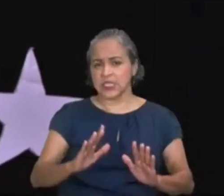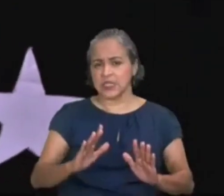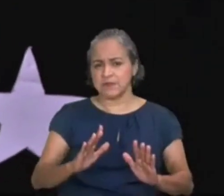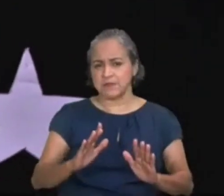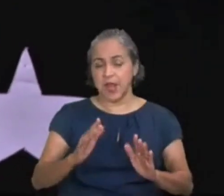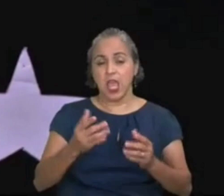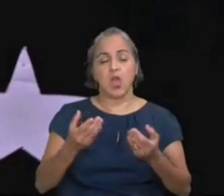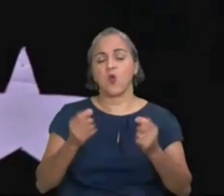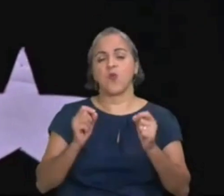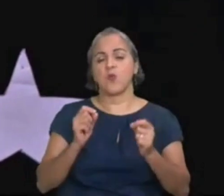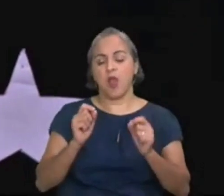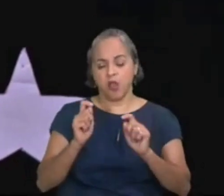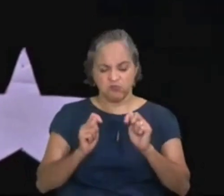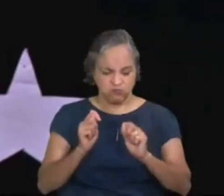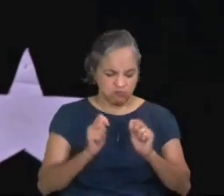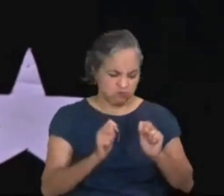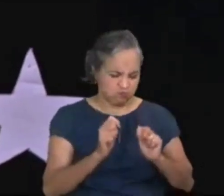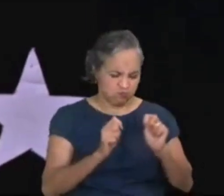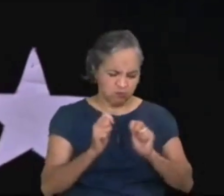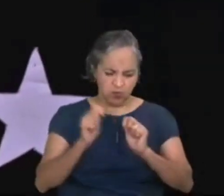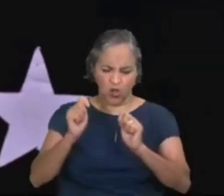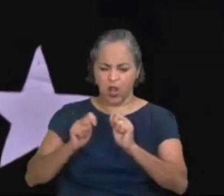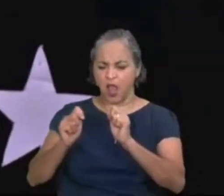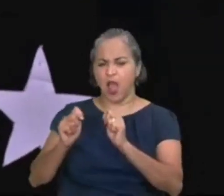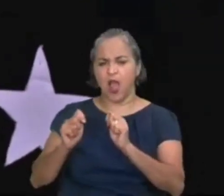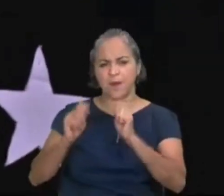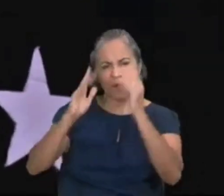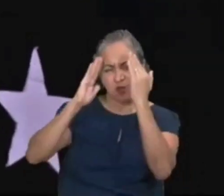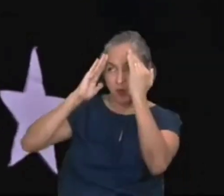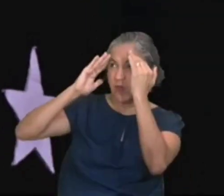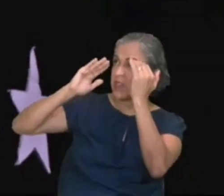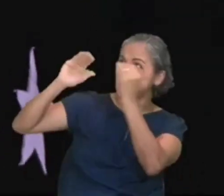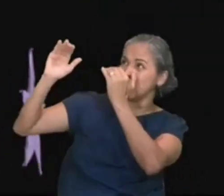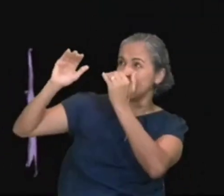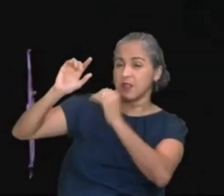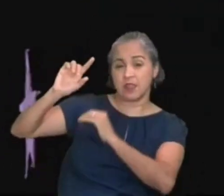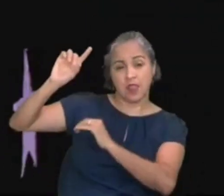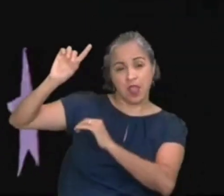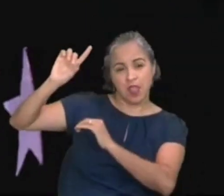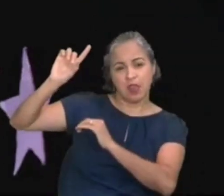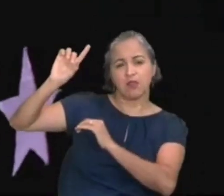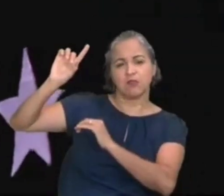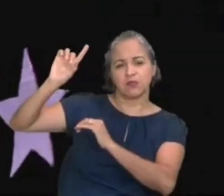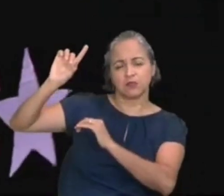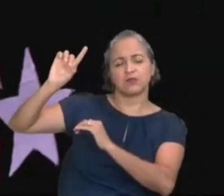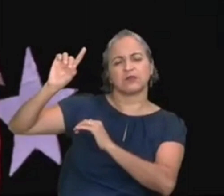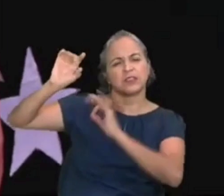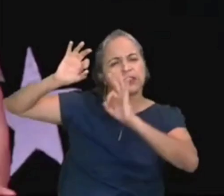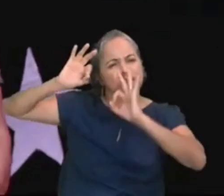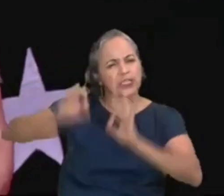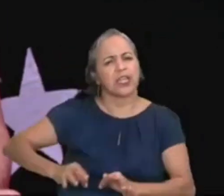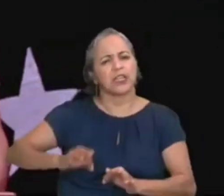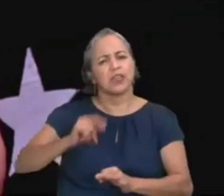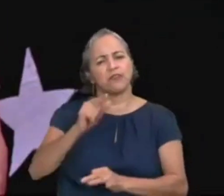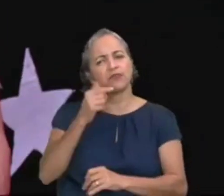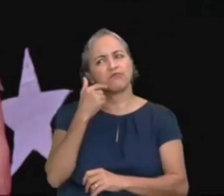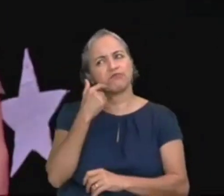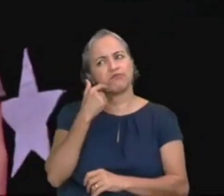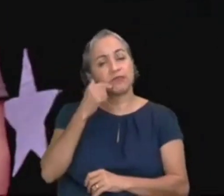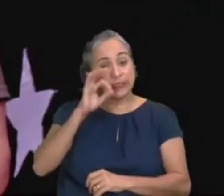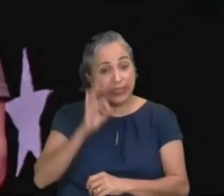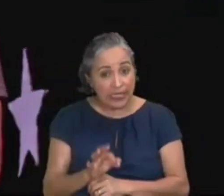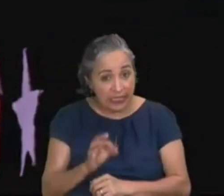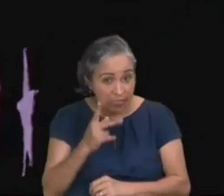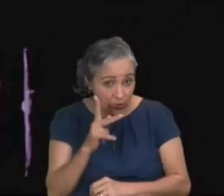liderar. Eu nasci para cumprir essa missão. Se você tiver essa certeza na sua vida, já vai melhorar a sua vida.